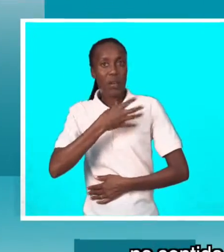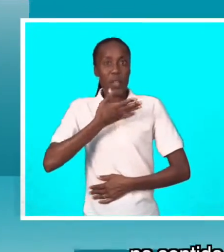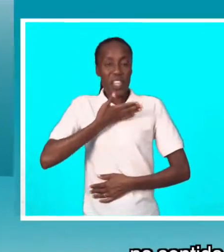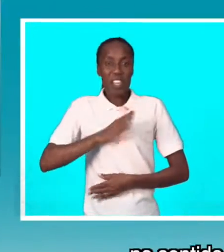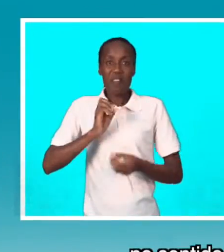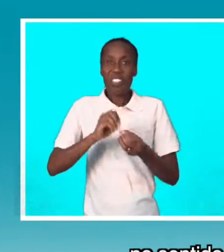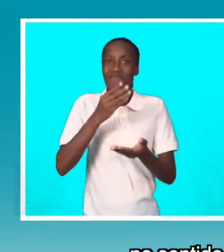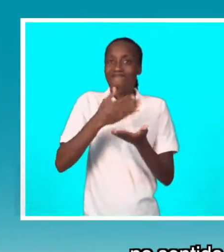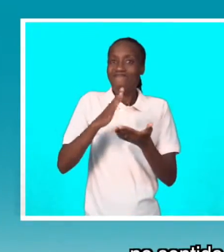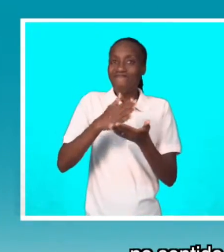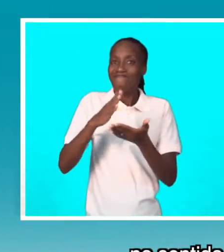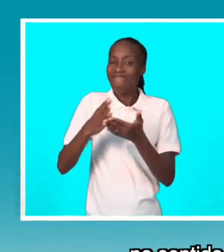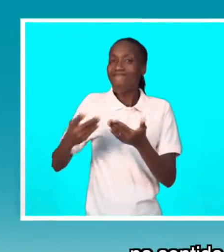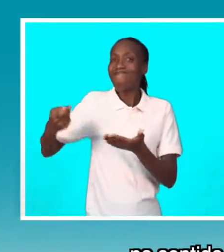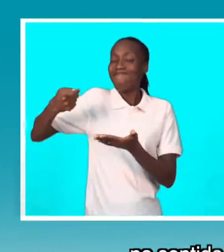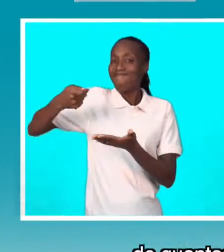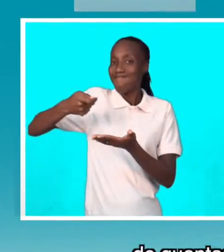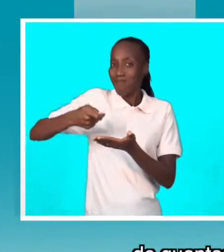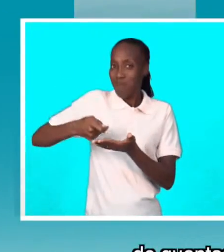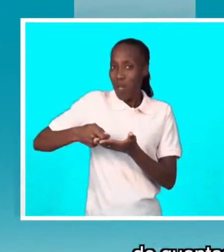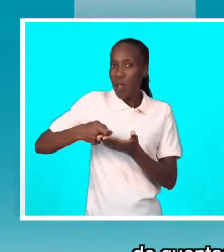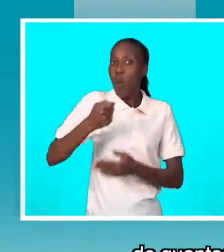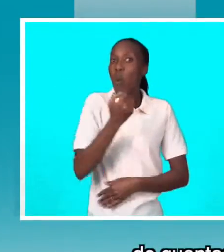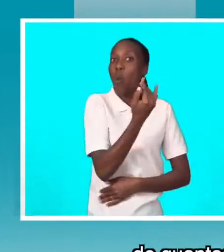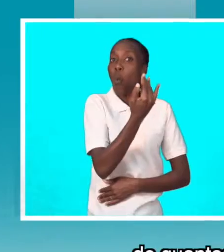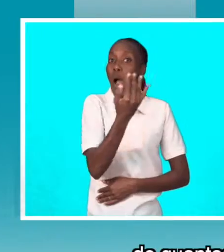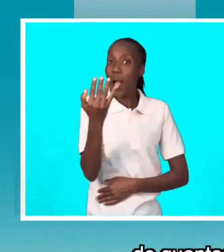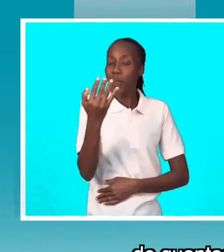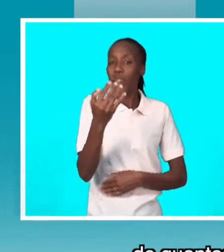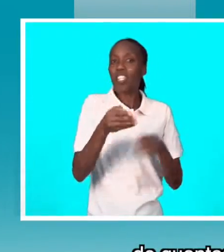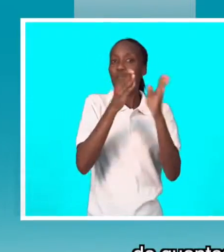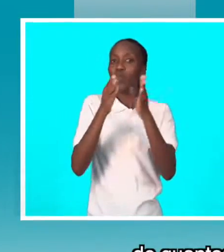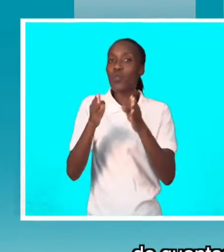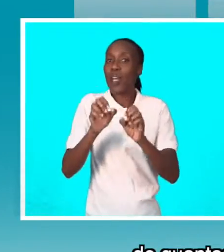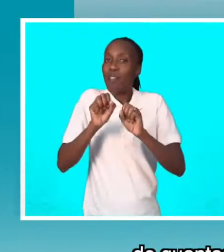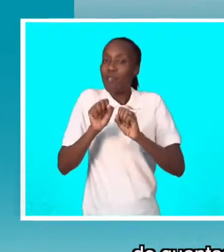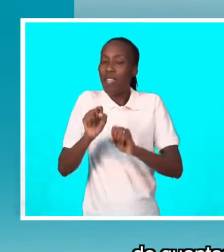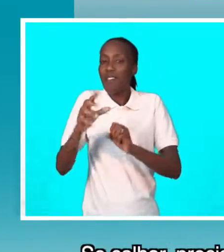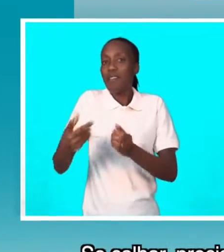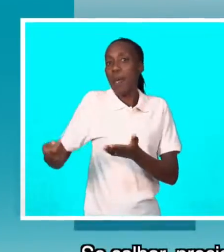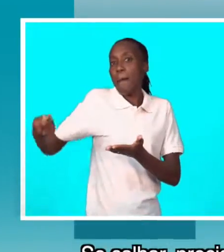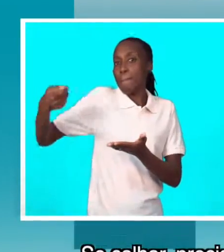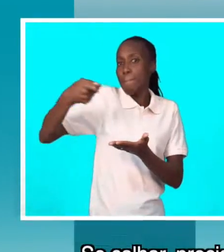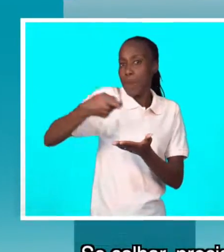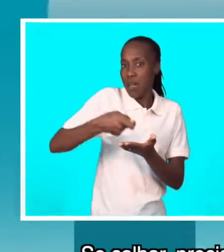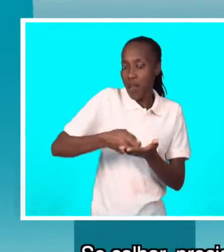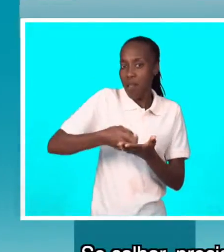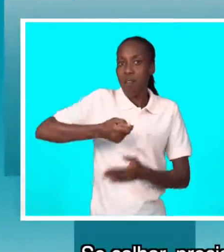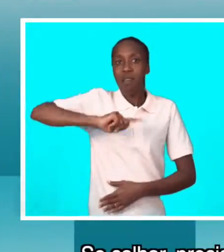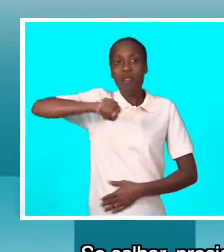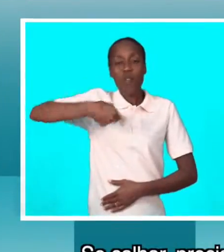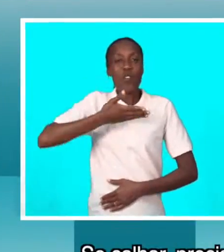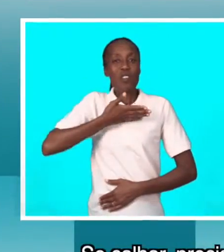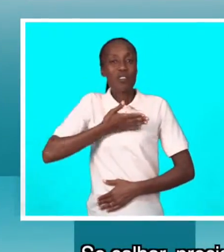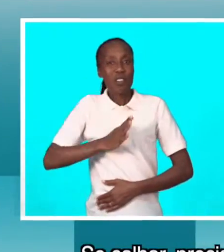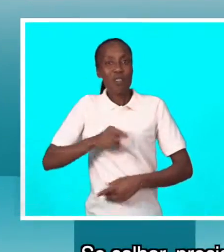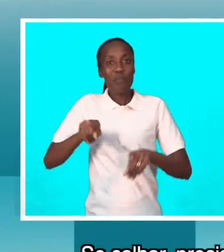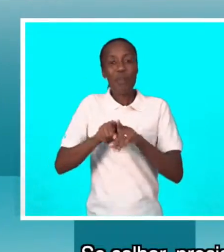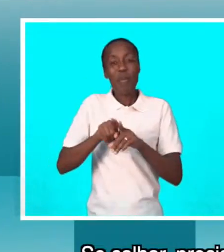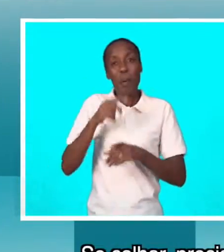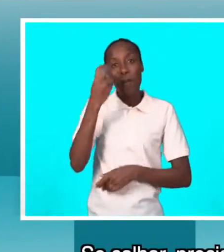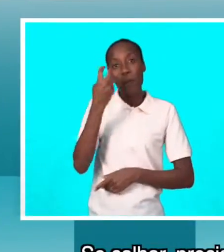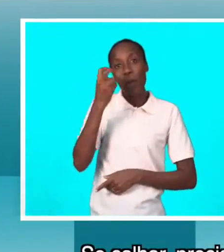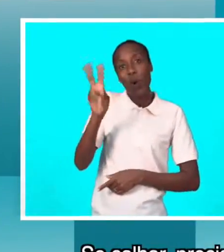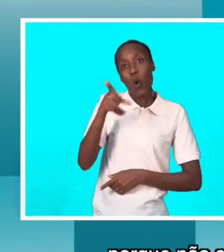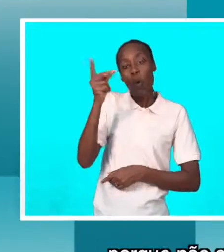se calhar, uma cota de quantas pessoas devem pregar. E, se calhar, nós precisamos de encontrar